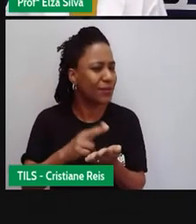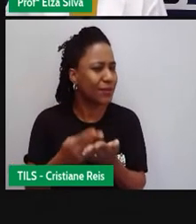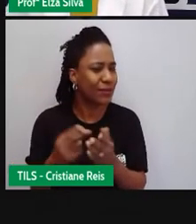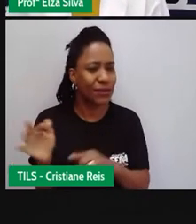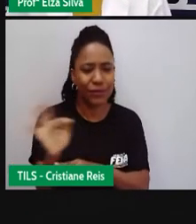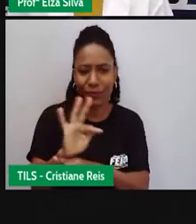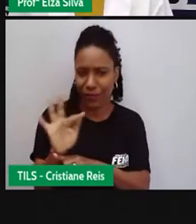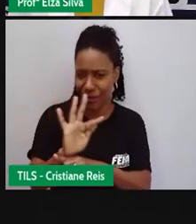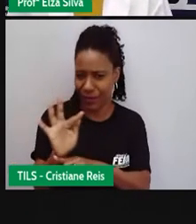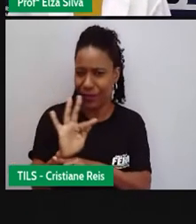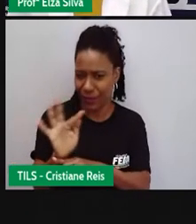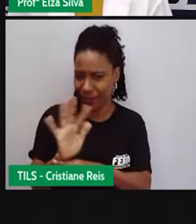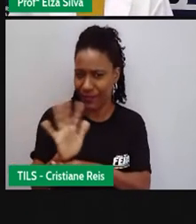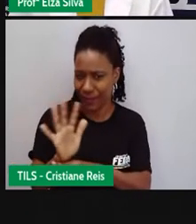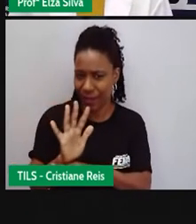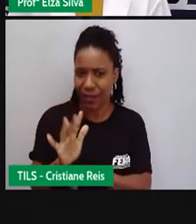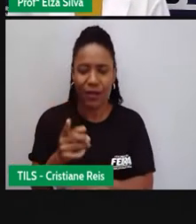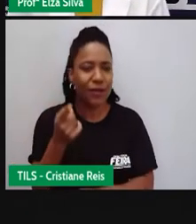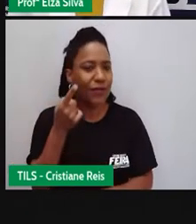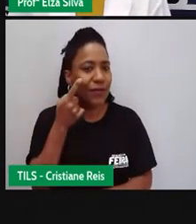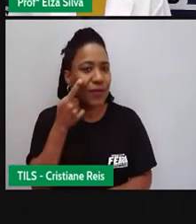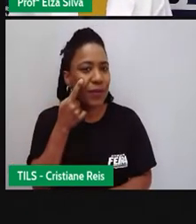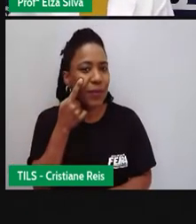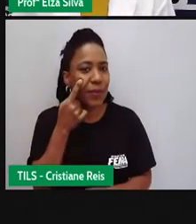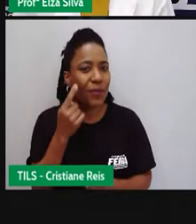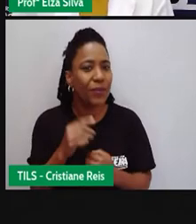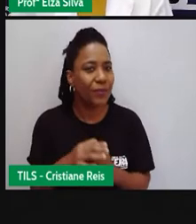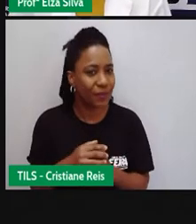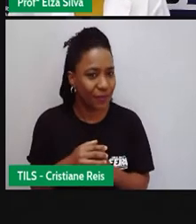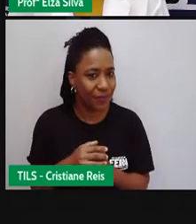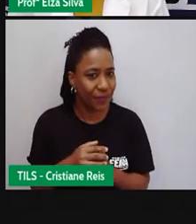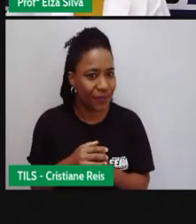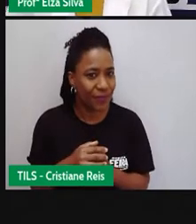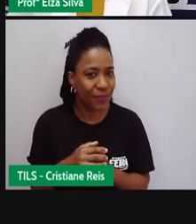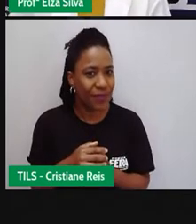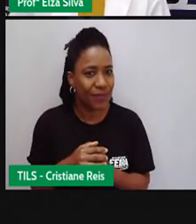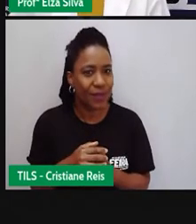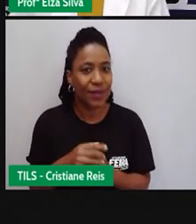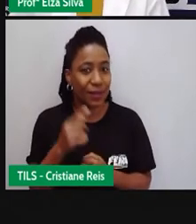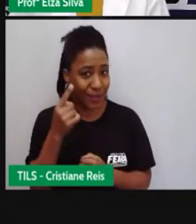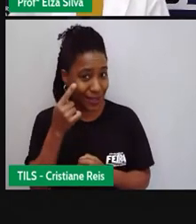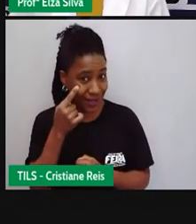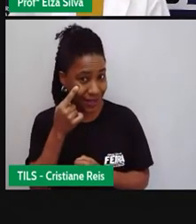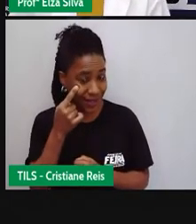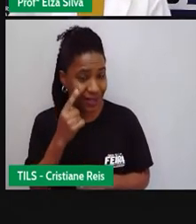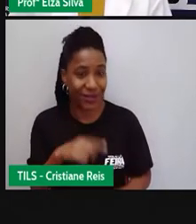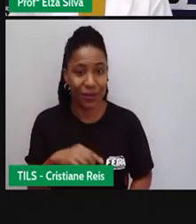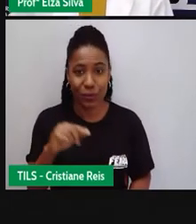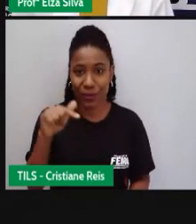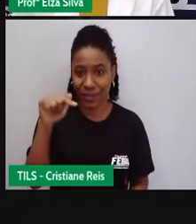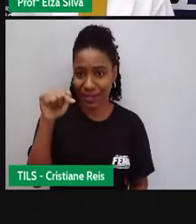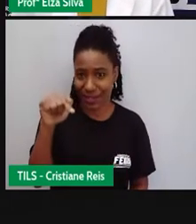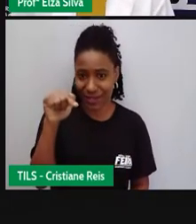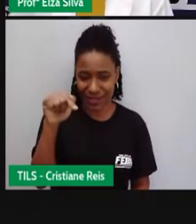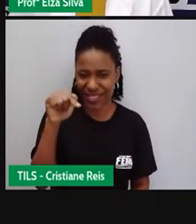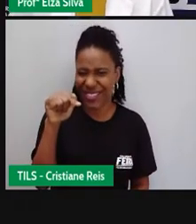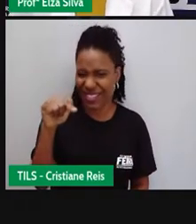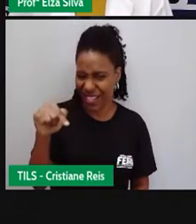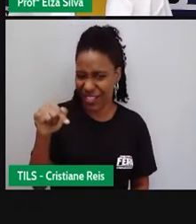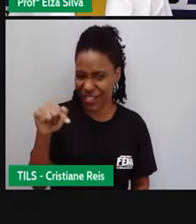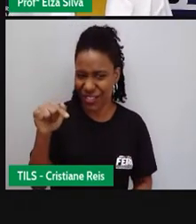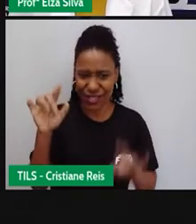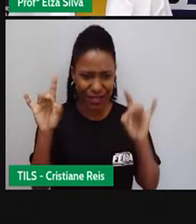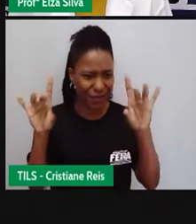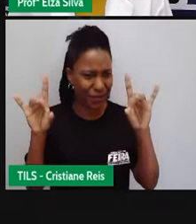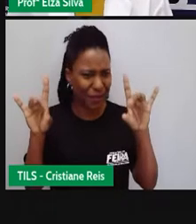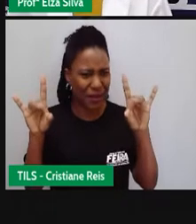Se nós fôssemos traduzir outra letra, ficaria assim. Pois, sete magníficos. Não faz muito sentido para